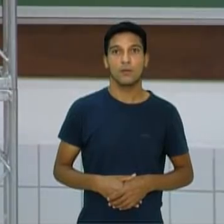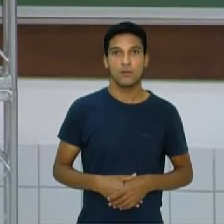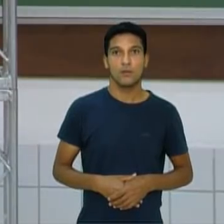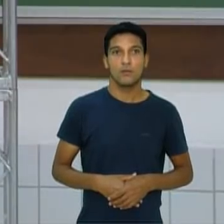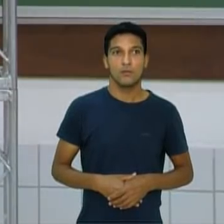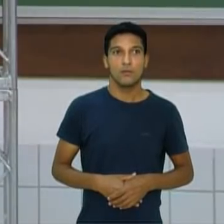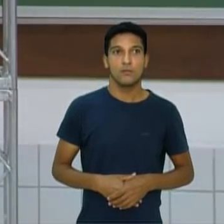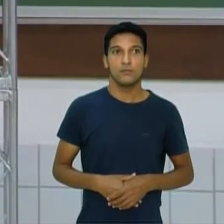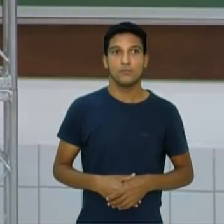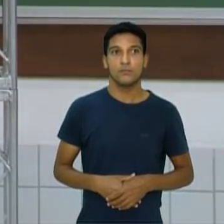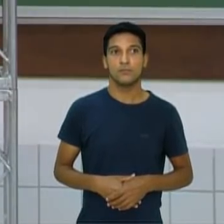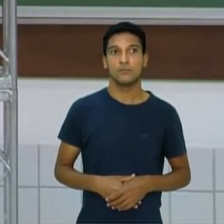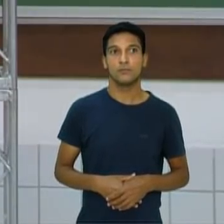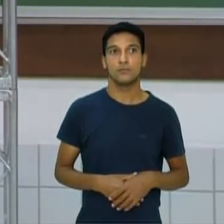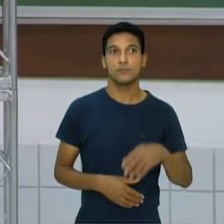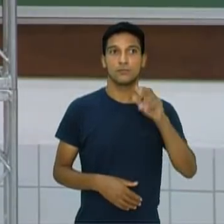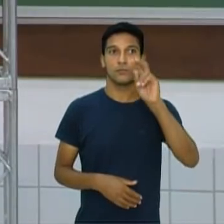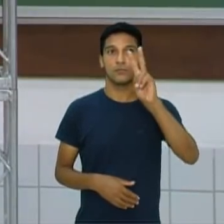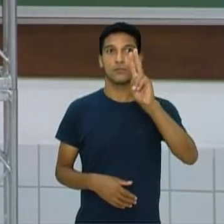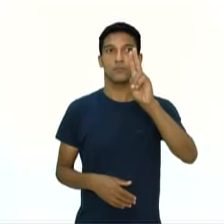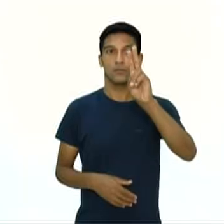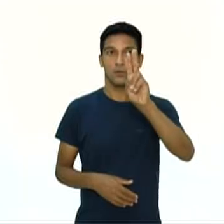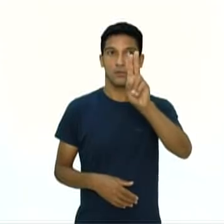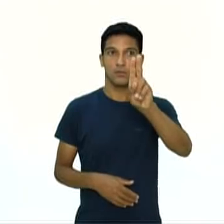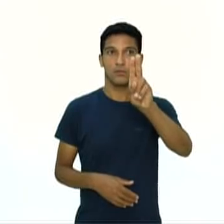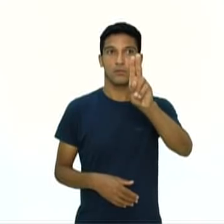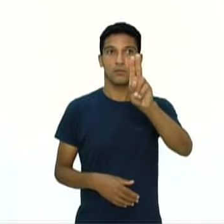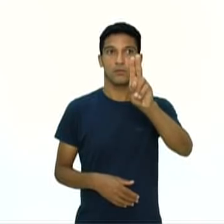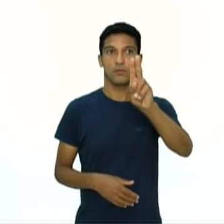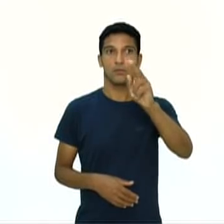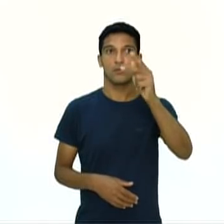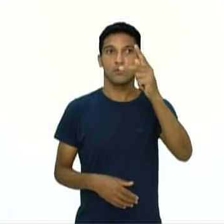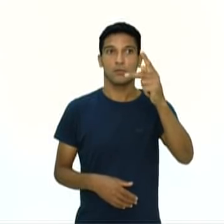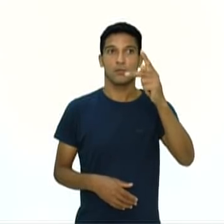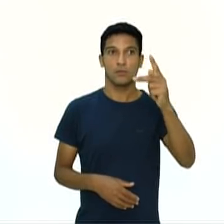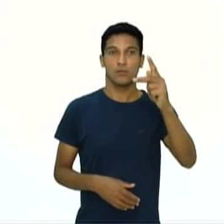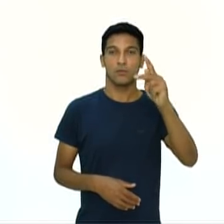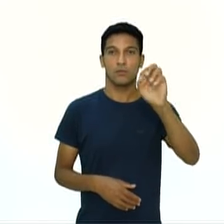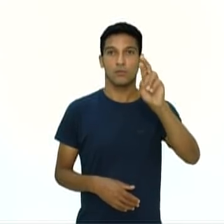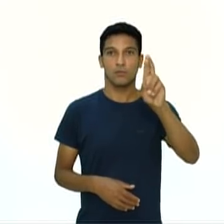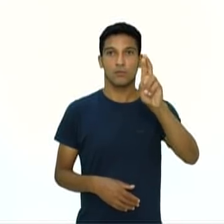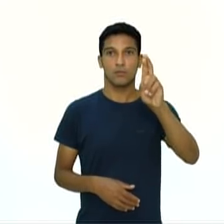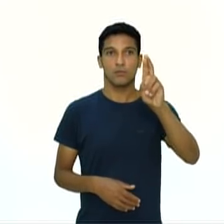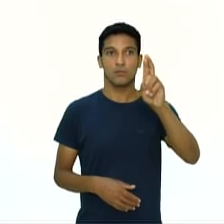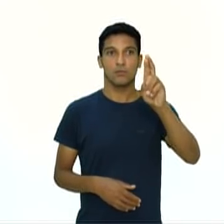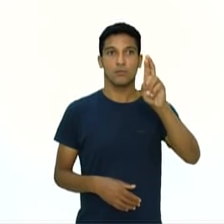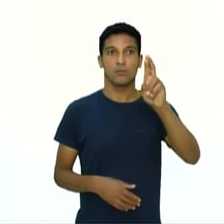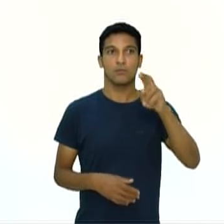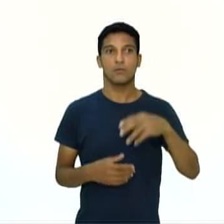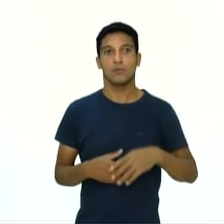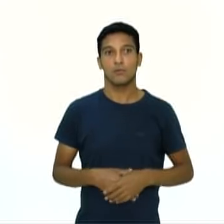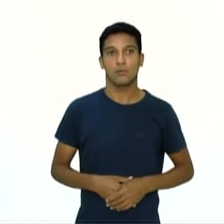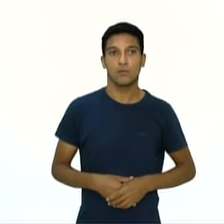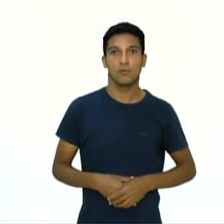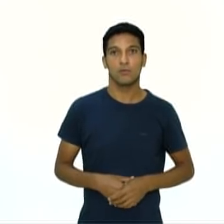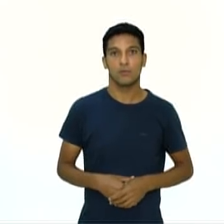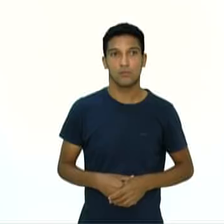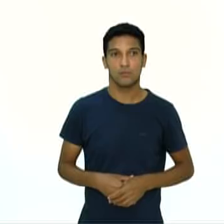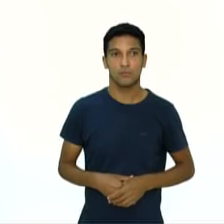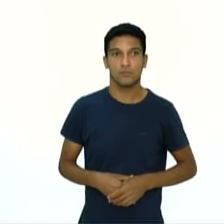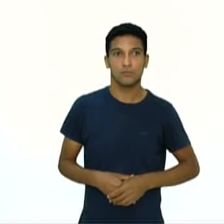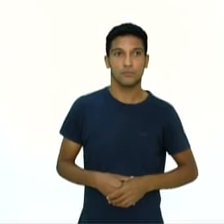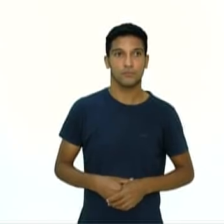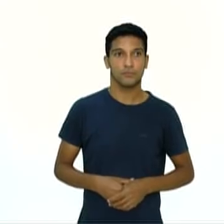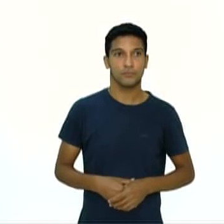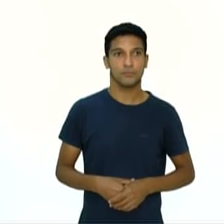E o último desses que nós estamos vendo é o upper. É um golpe desferido de baixo para cima,